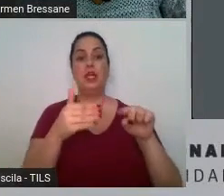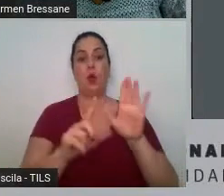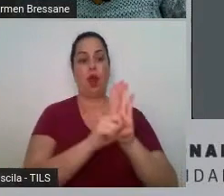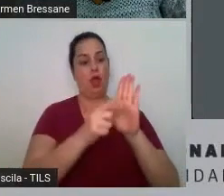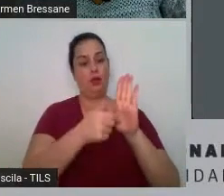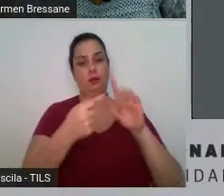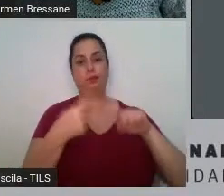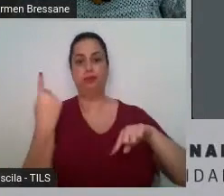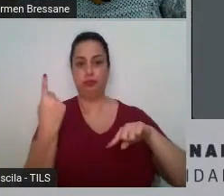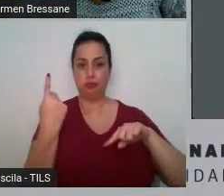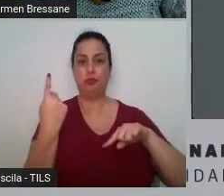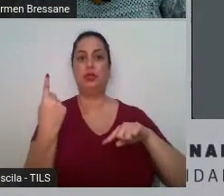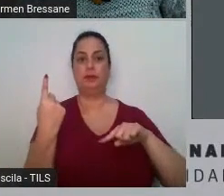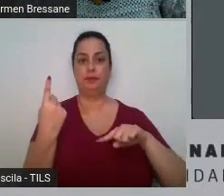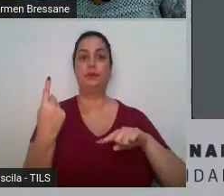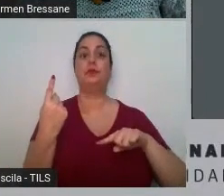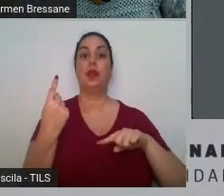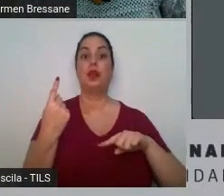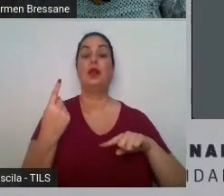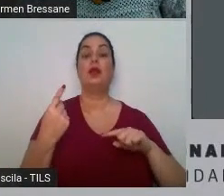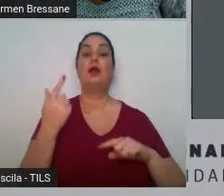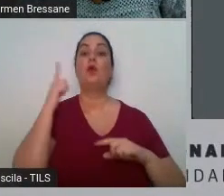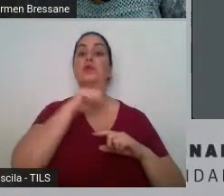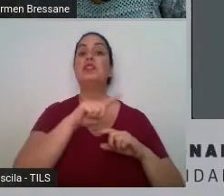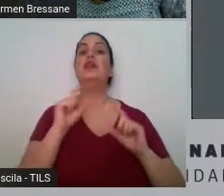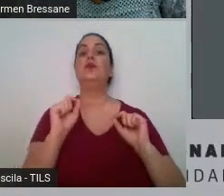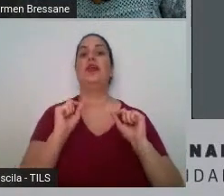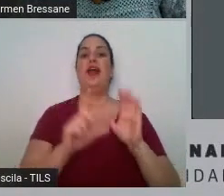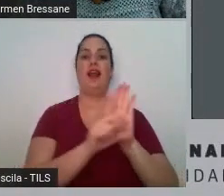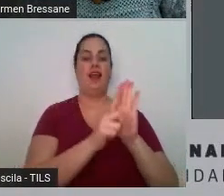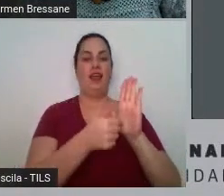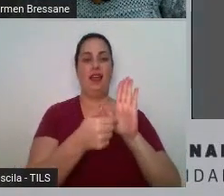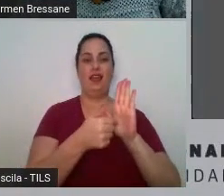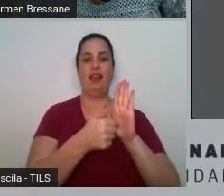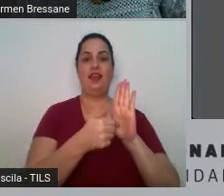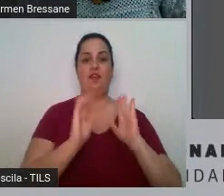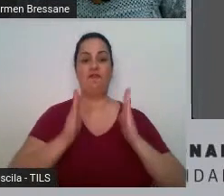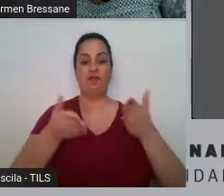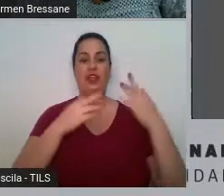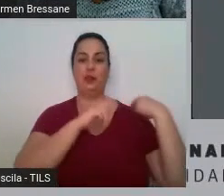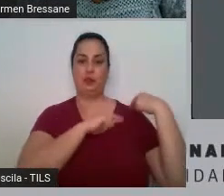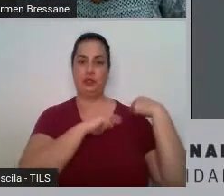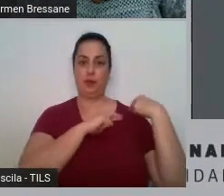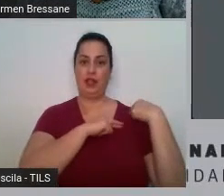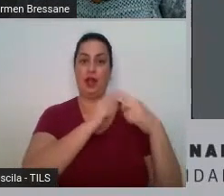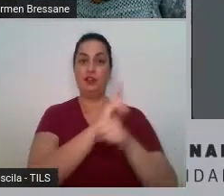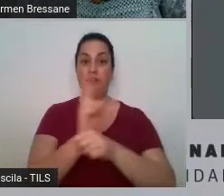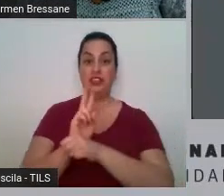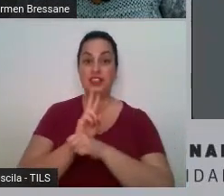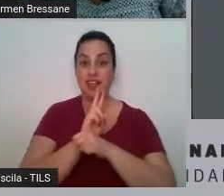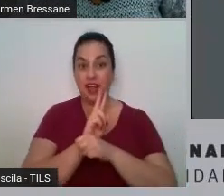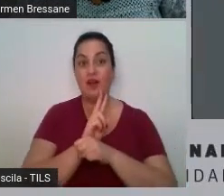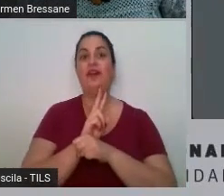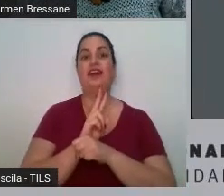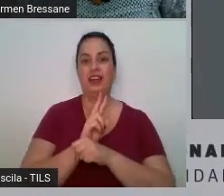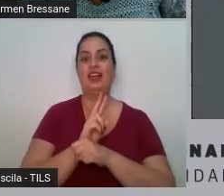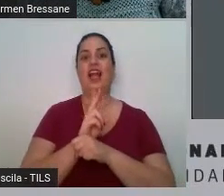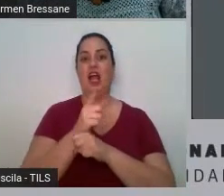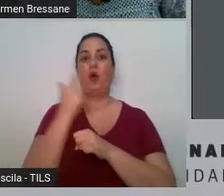receita e burlar a lei de responsabilidade fiscal. Esse mecanismo compromete gerações futuras.